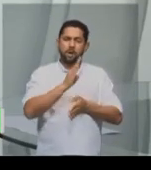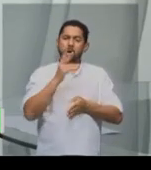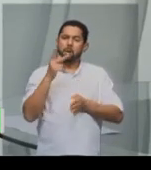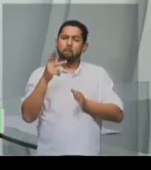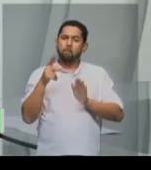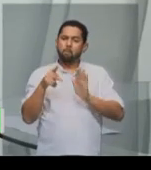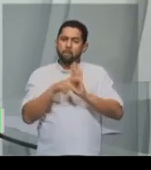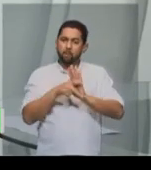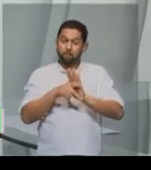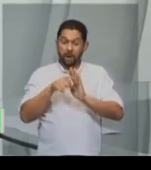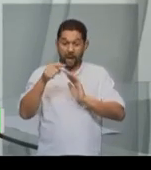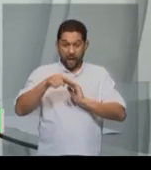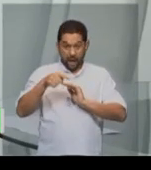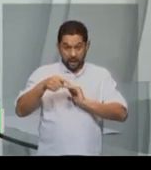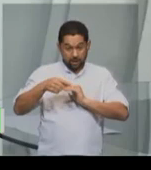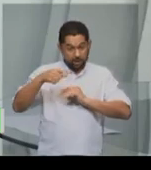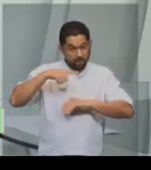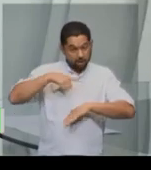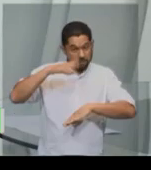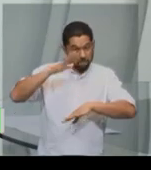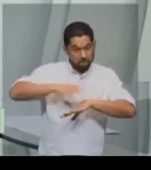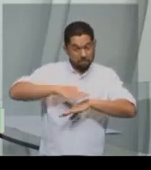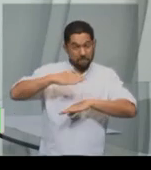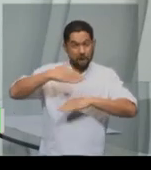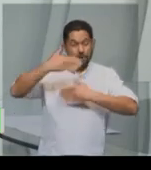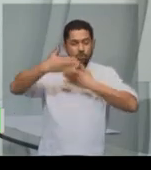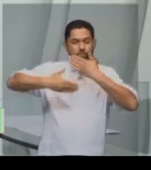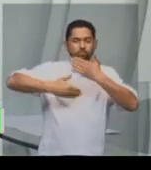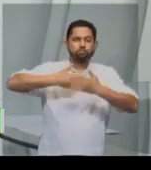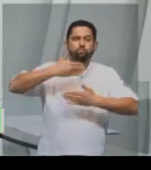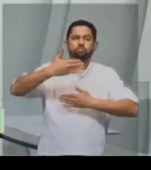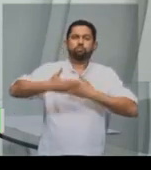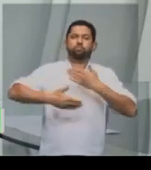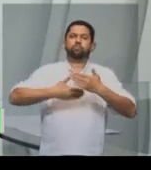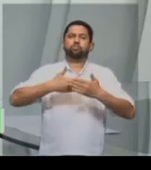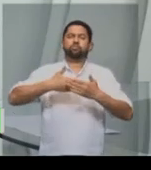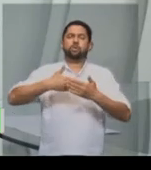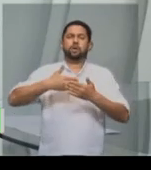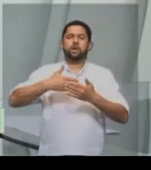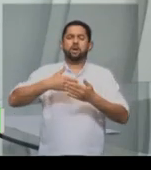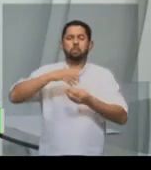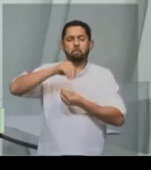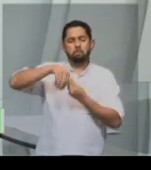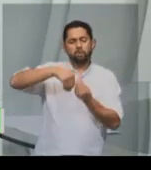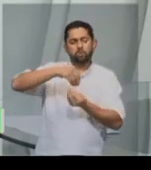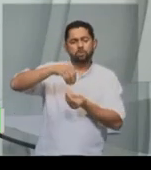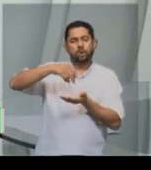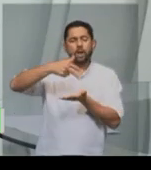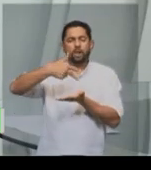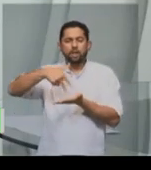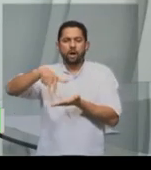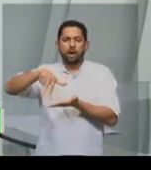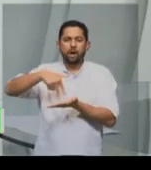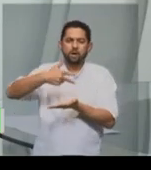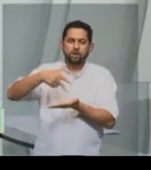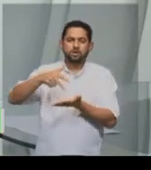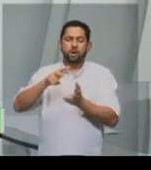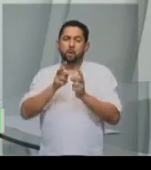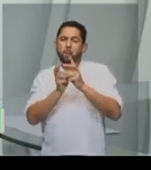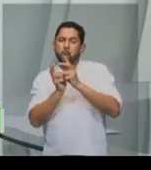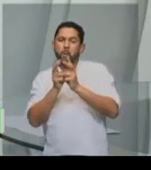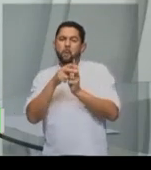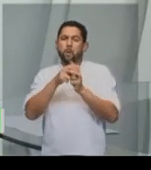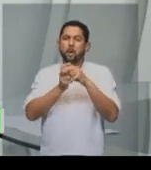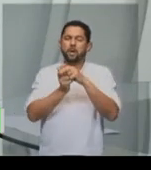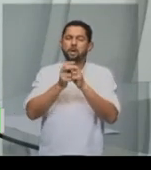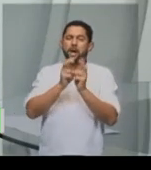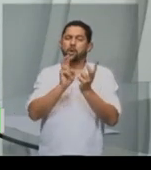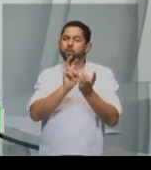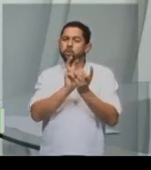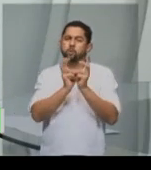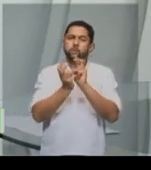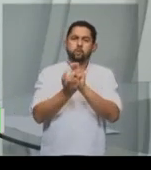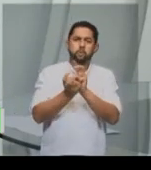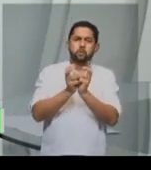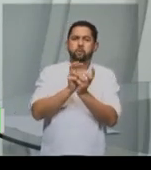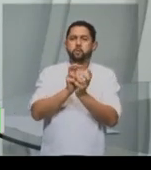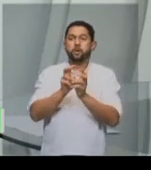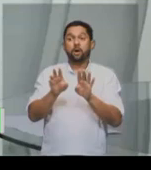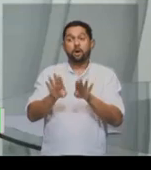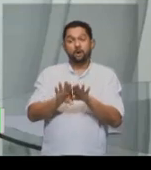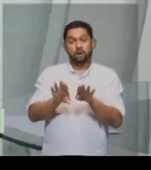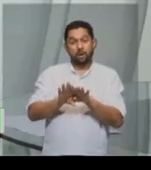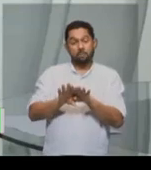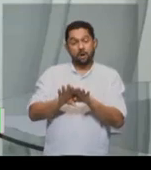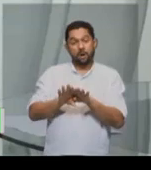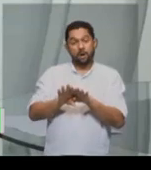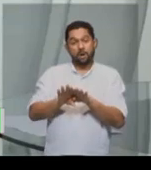aqui no Brasil se desenvolveu como uma mistura de dança, jogo, luta e era uma forma de